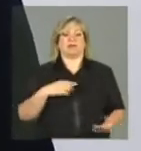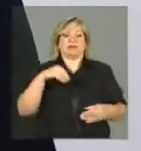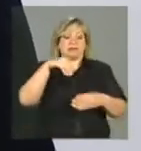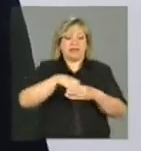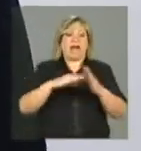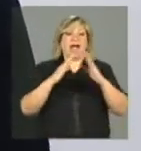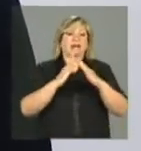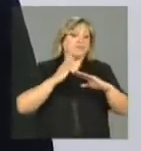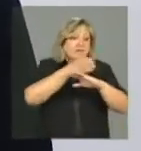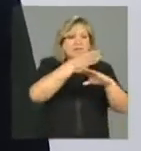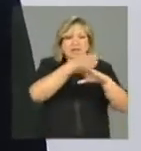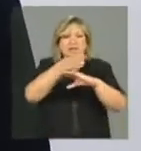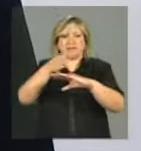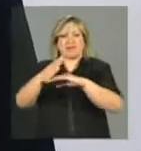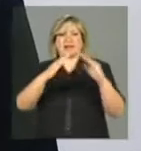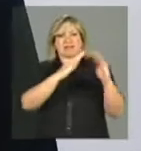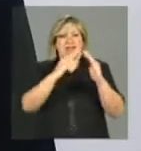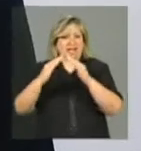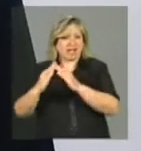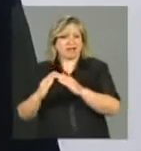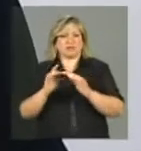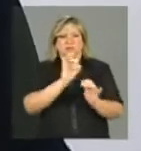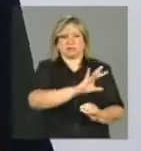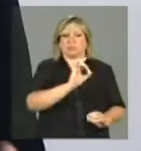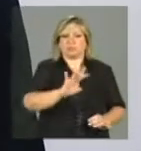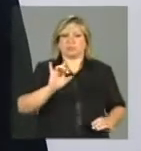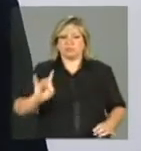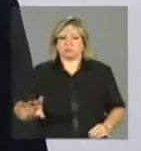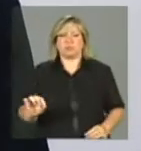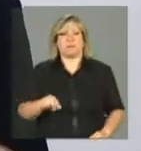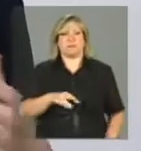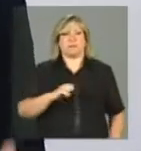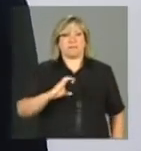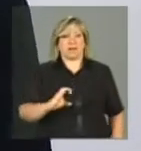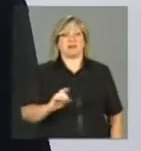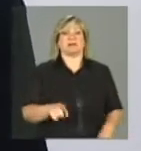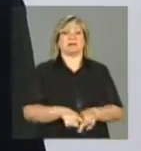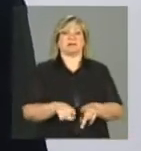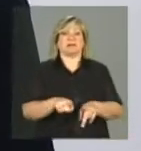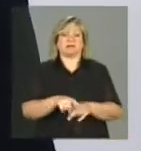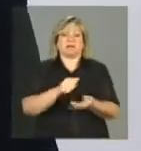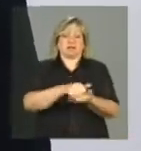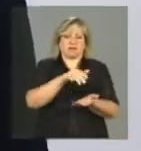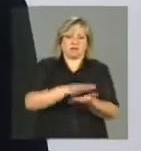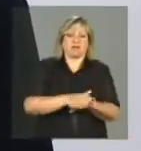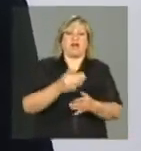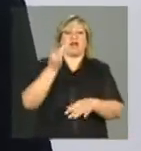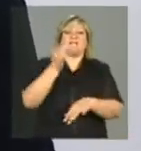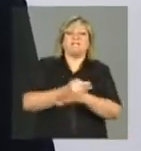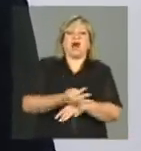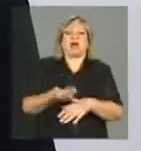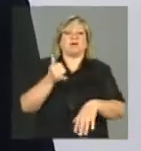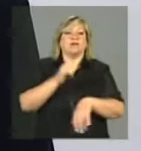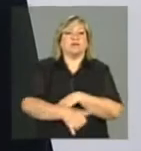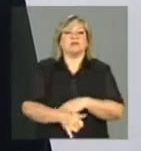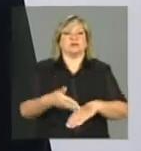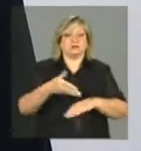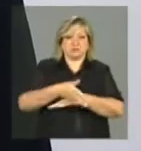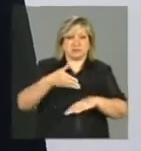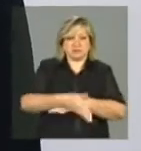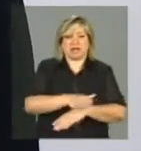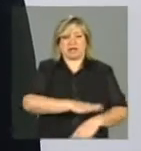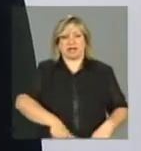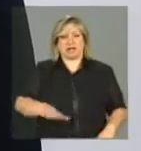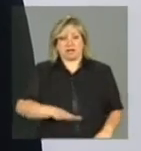dessas famílias, fazendo acompanhamento individual, né, o MEC, registrando a frequência dessas crianças, identificando possíveis vulnerabilidades,